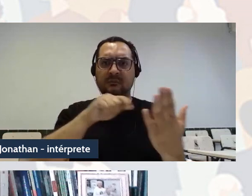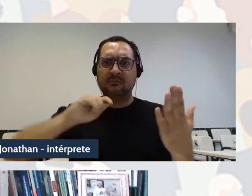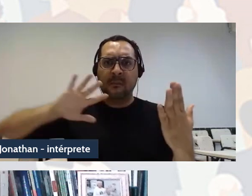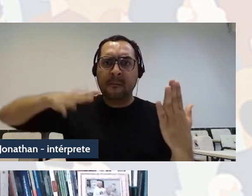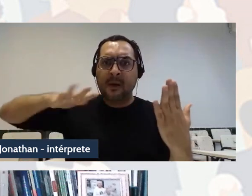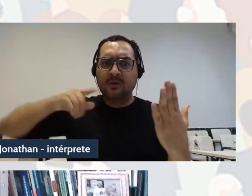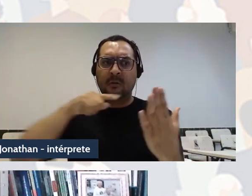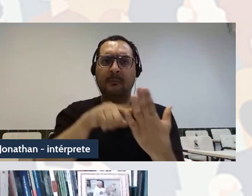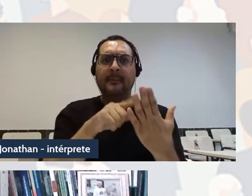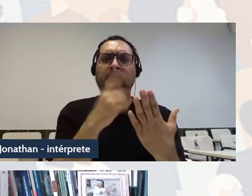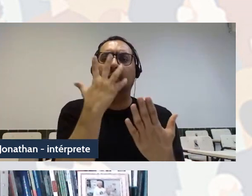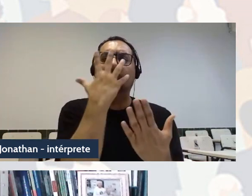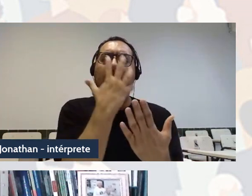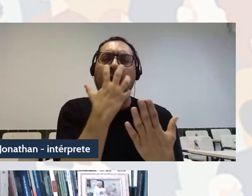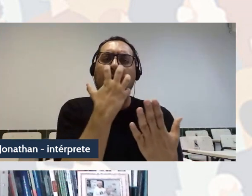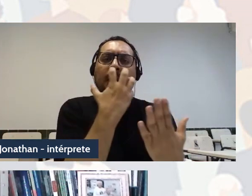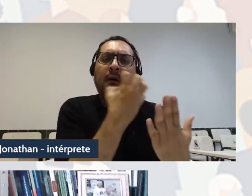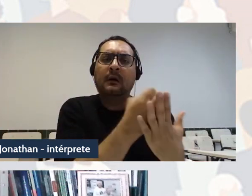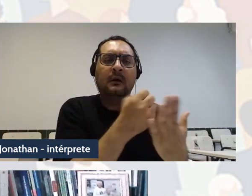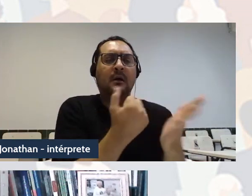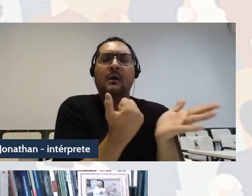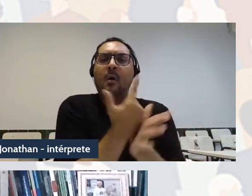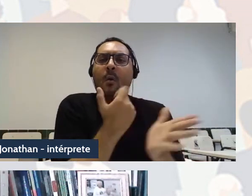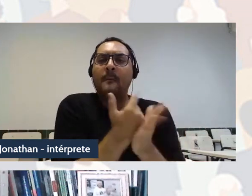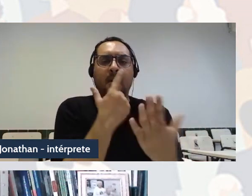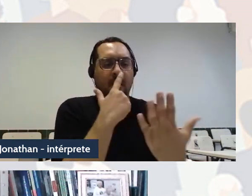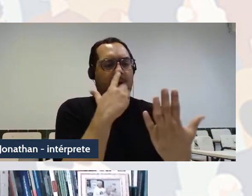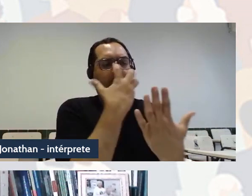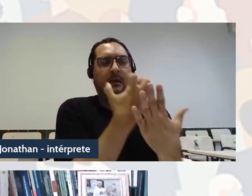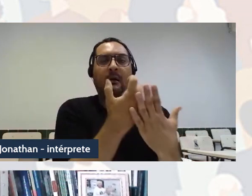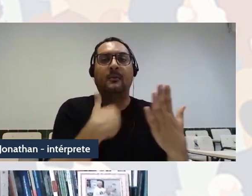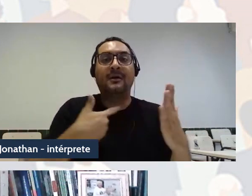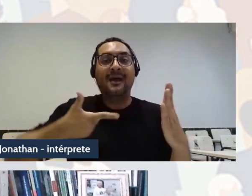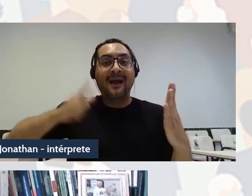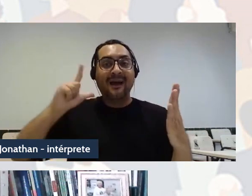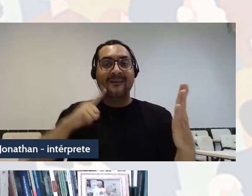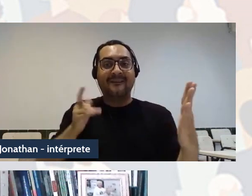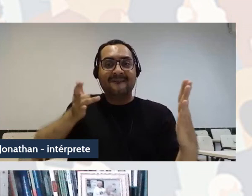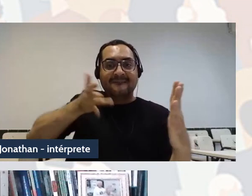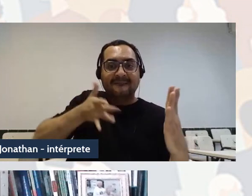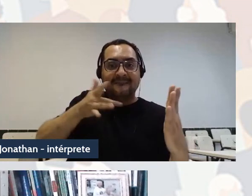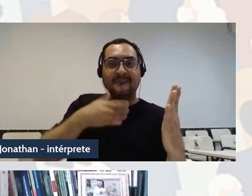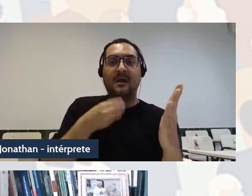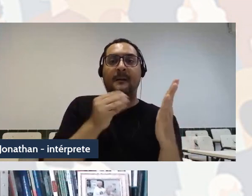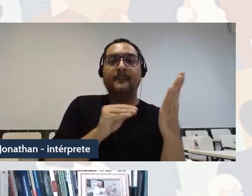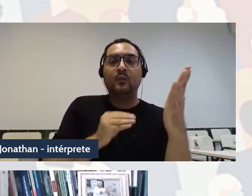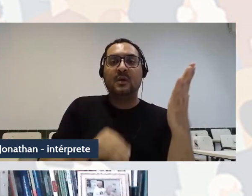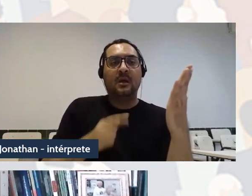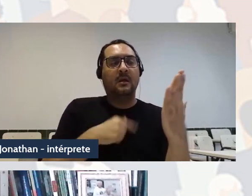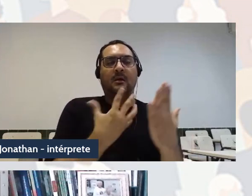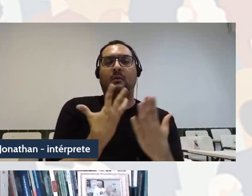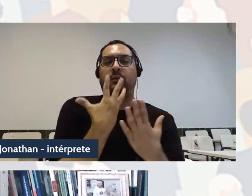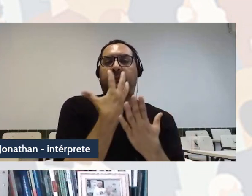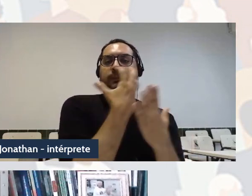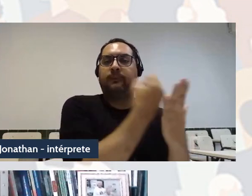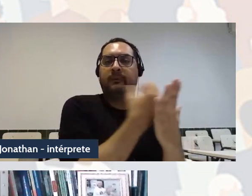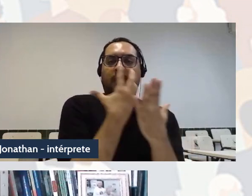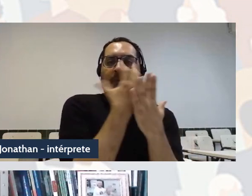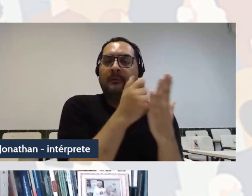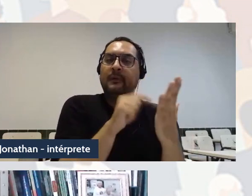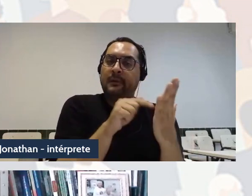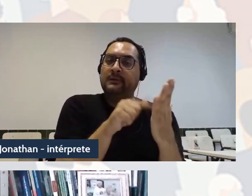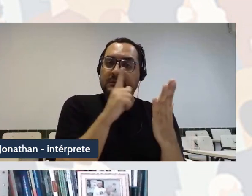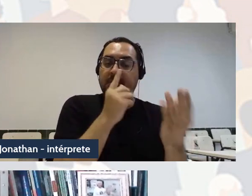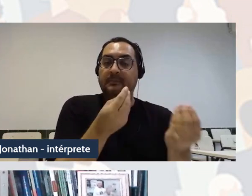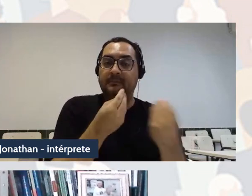agradar tendo em vista as suas interações anteriores. Então, nesse caso, você está sempre incluído dentro da